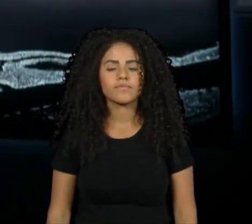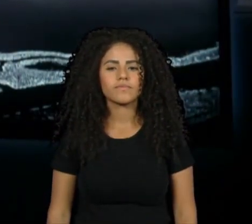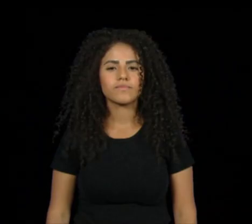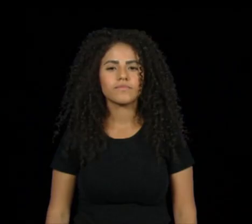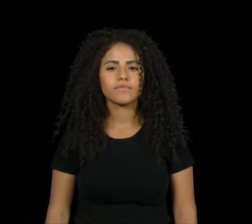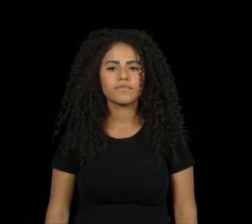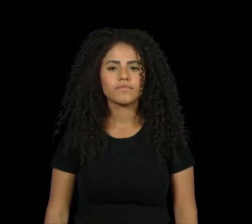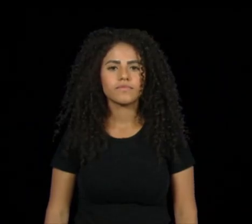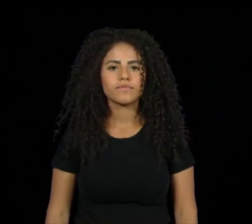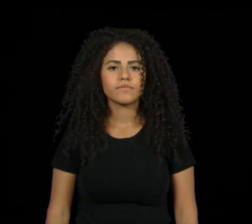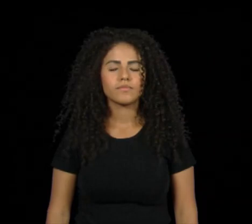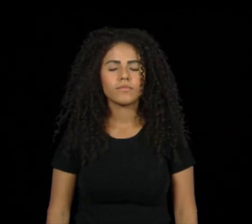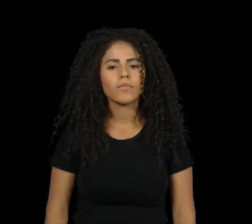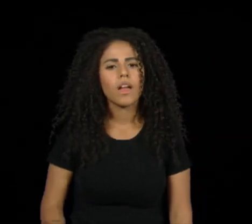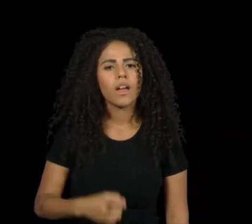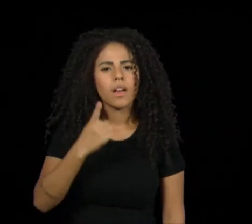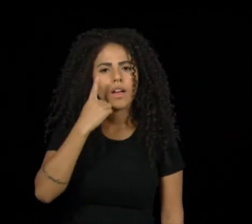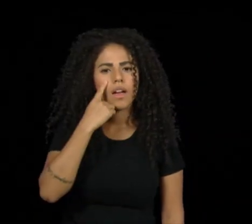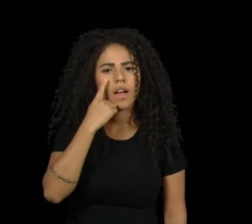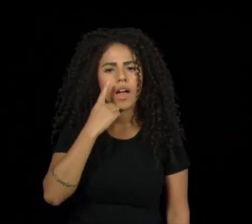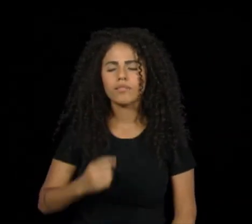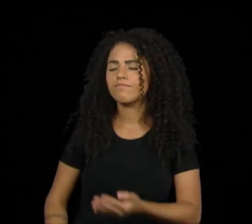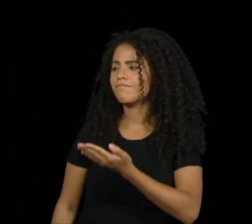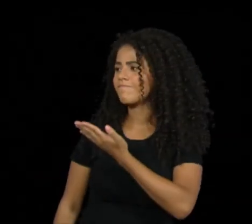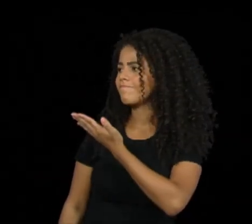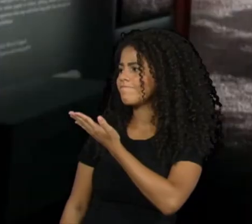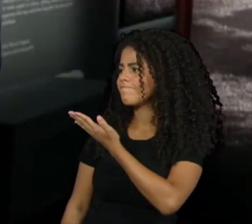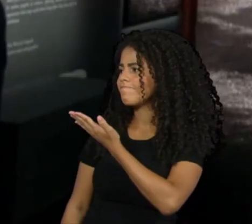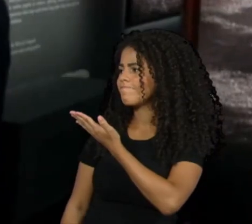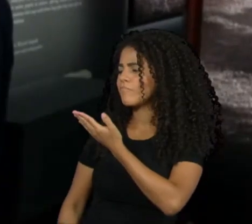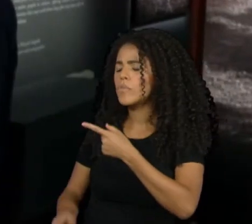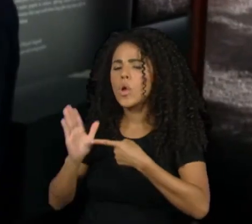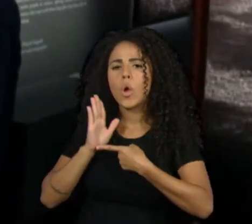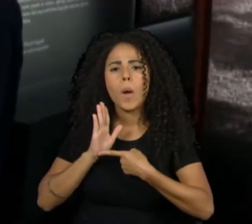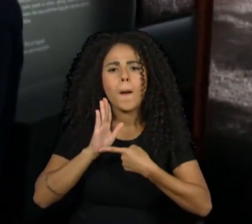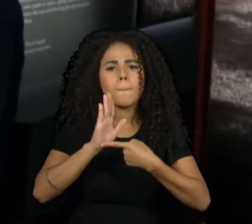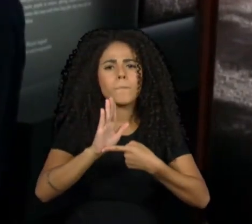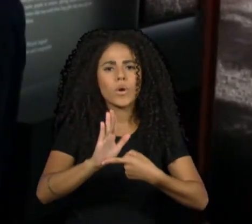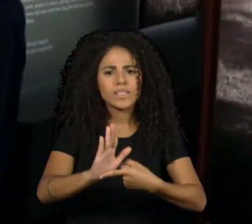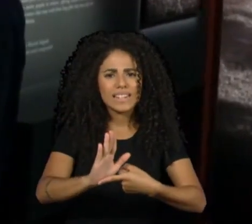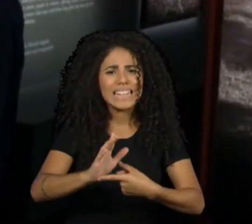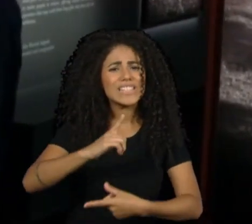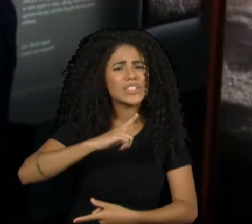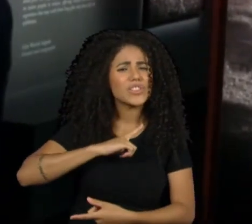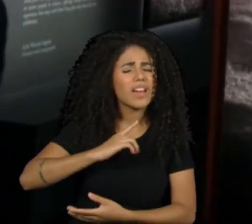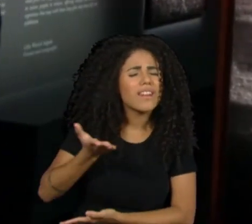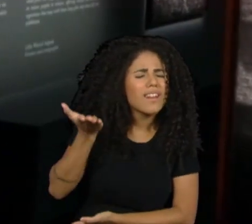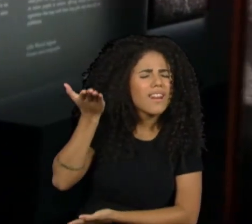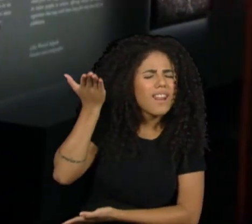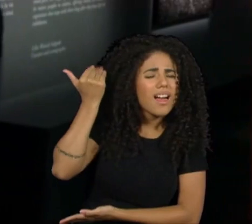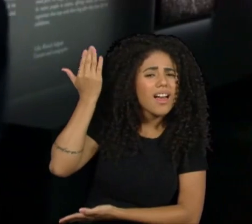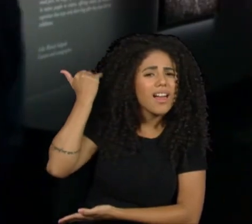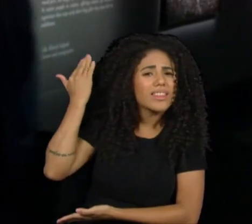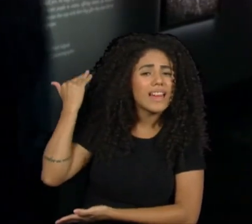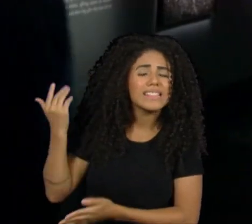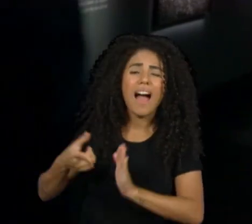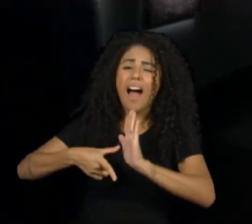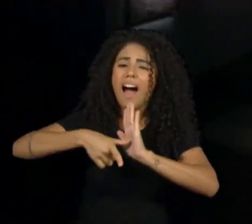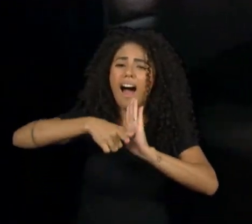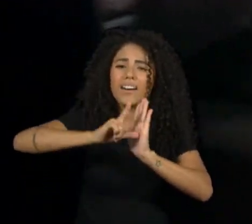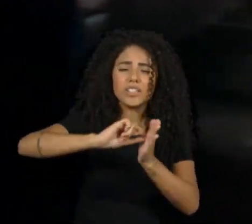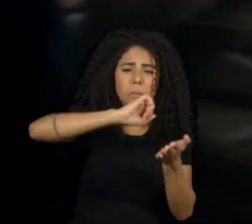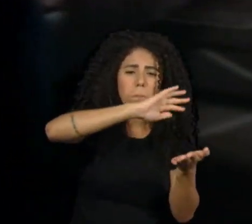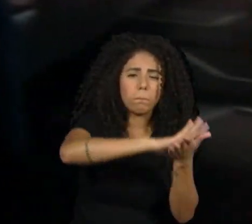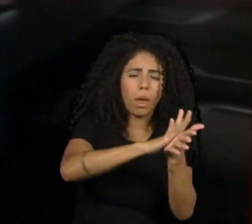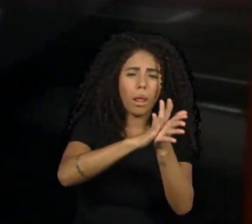Essas imagens são um testemunho do que ainda existia antes que tudo começasse